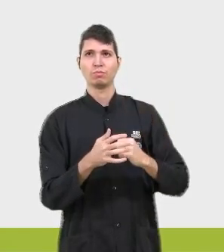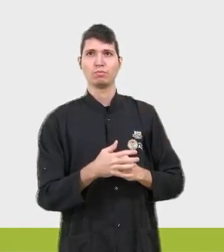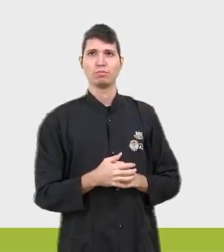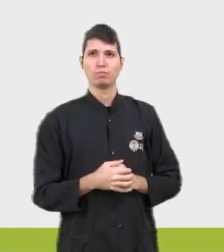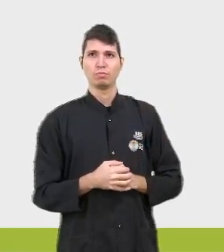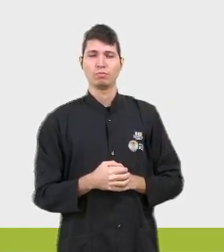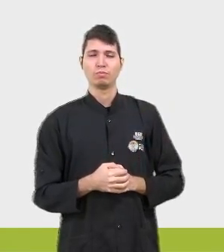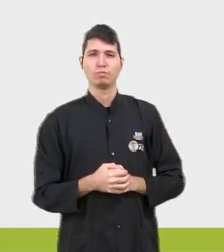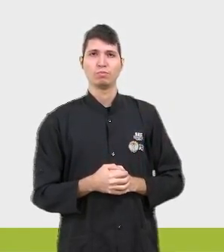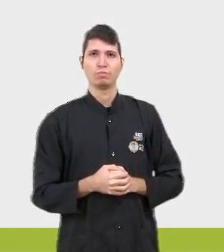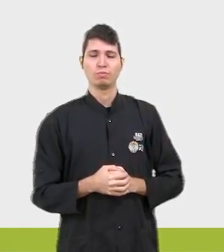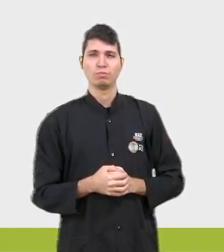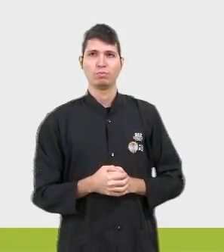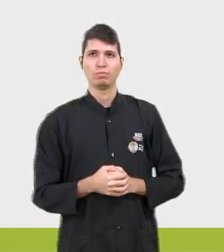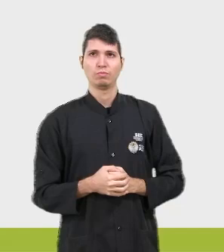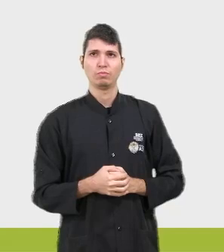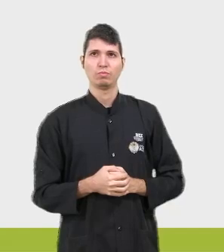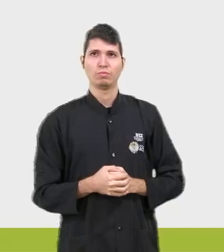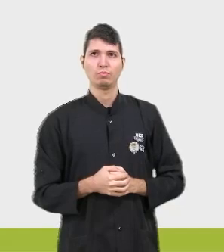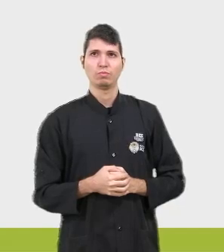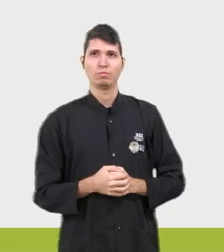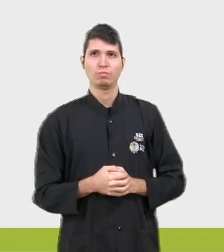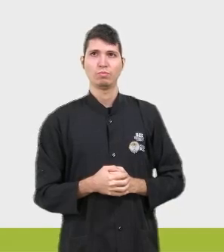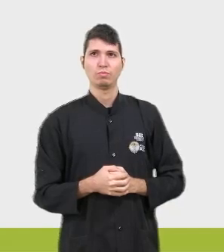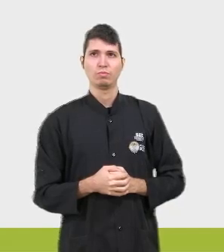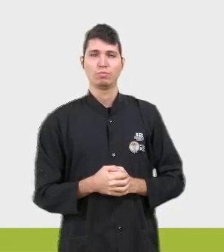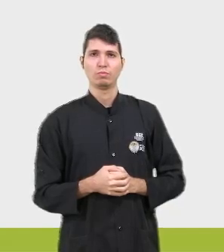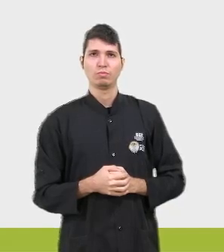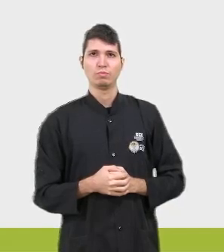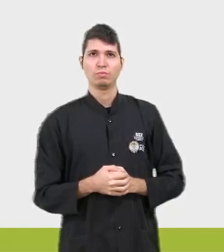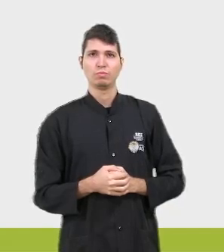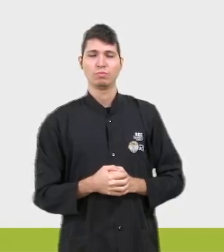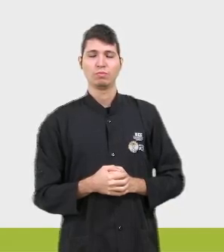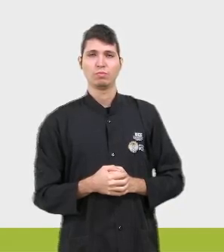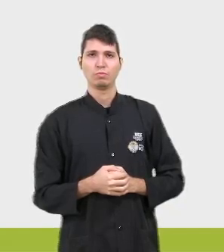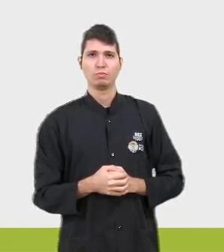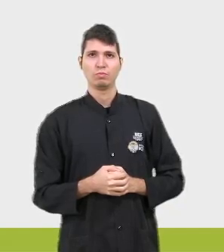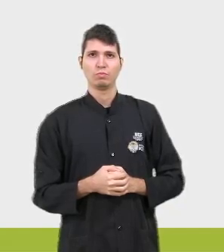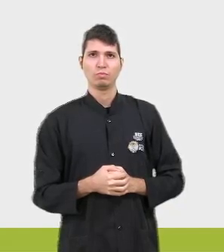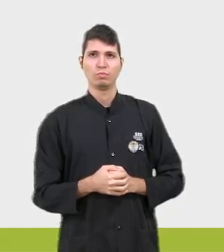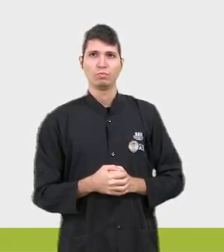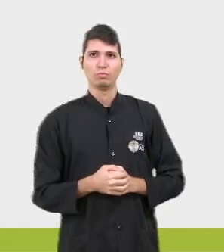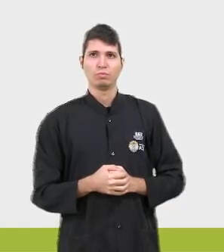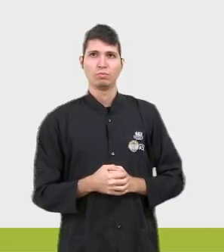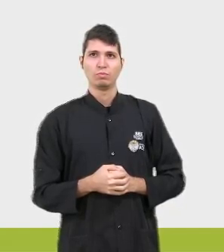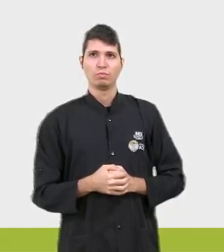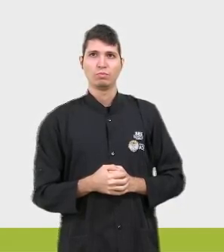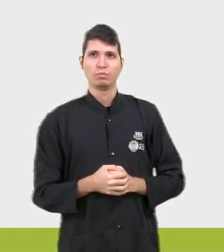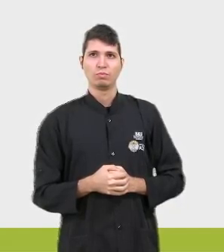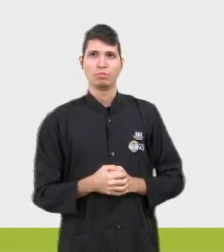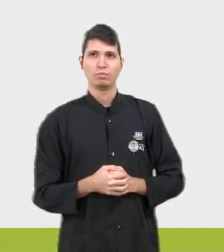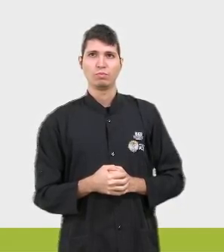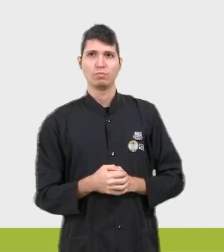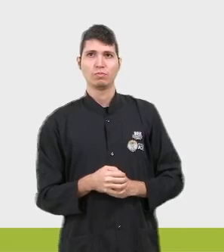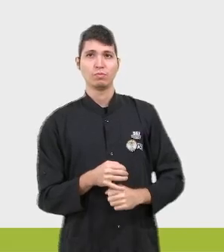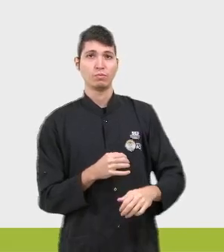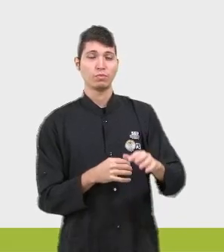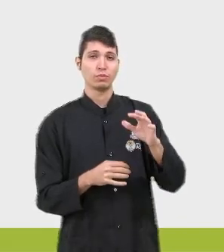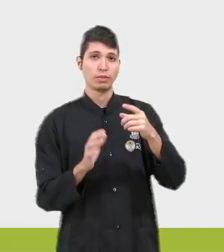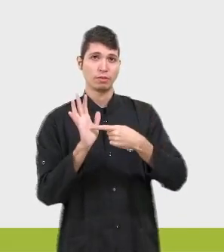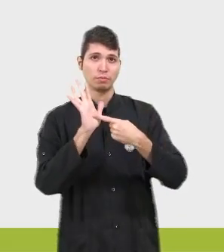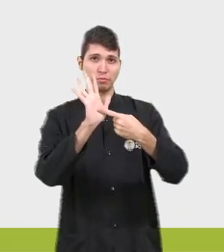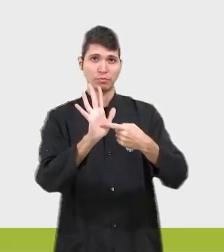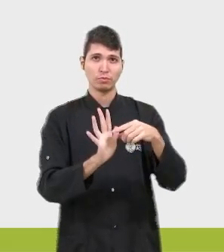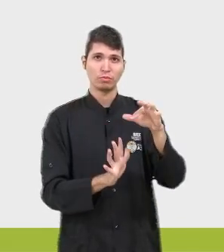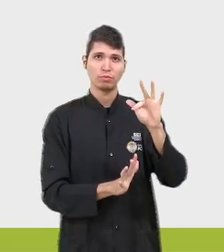vai ser igual a zero, tá? Lembrando que eu estou usando a equação, estou usando o anterior, tá, gente? Que é o produto entre o f de X, ó, que é esse